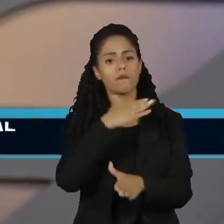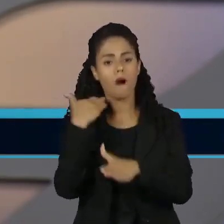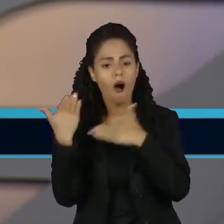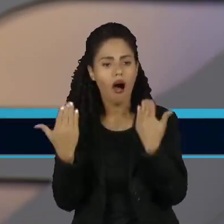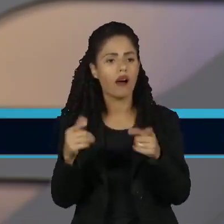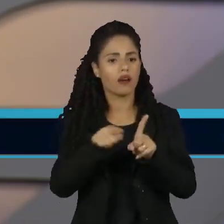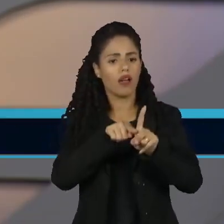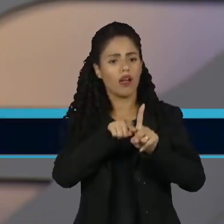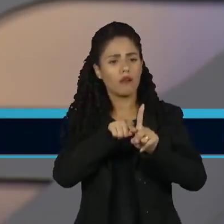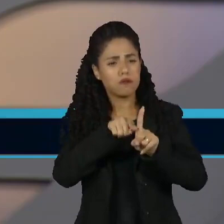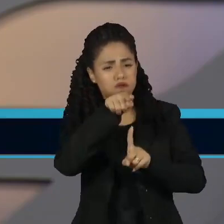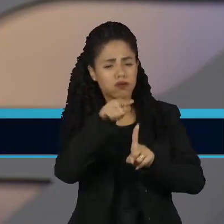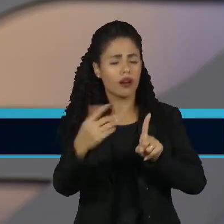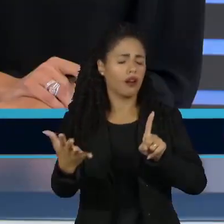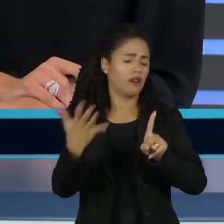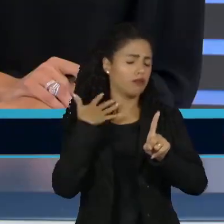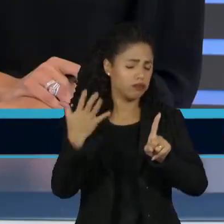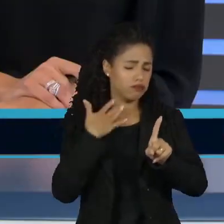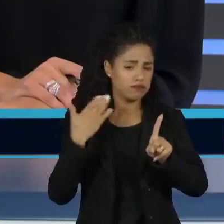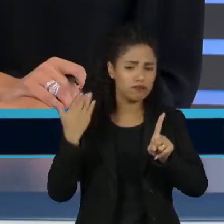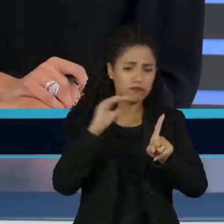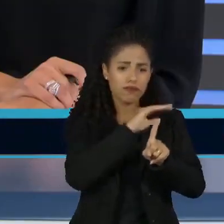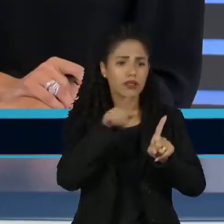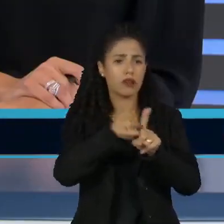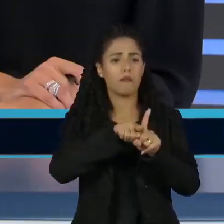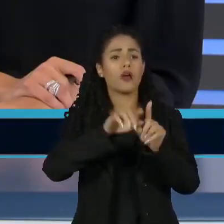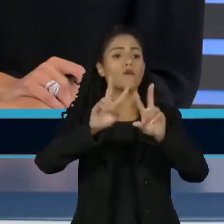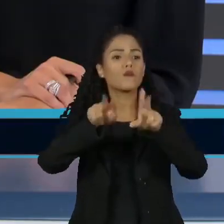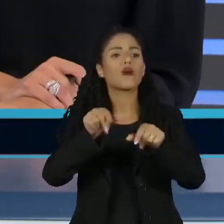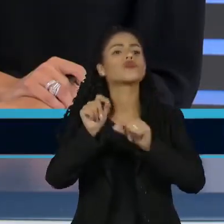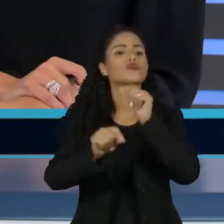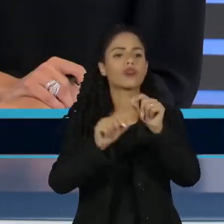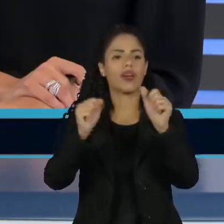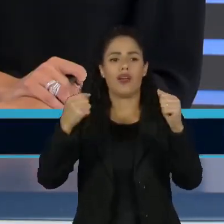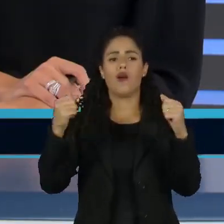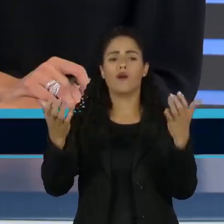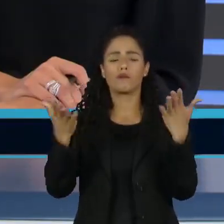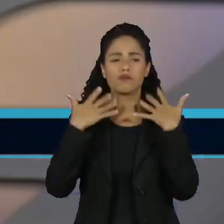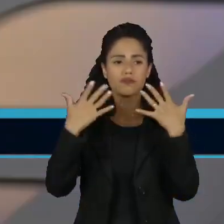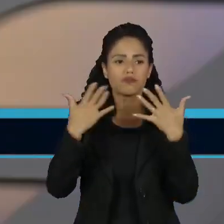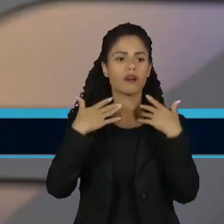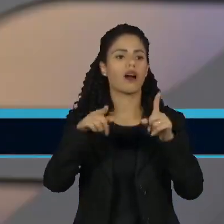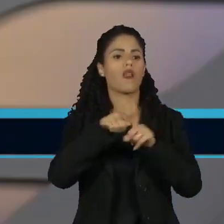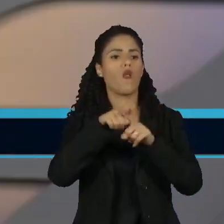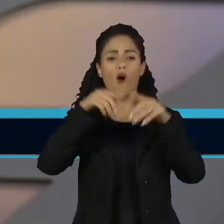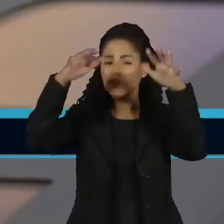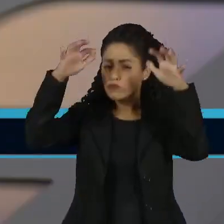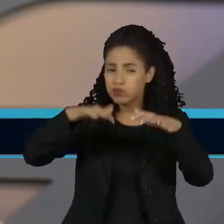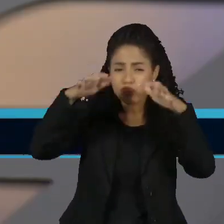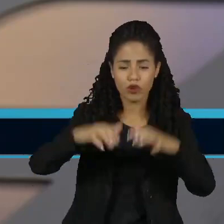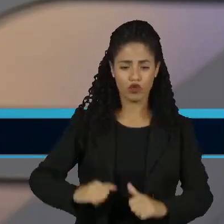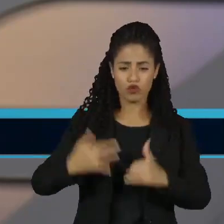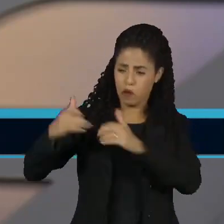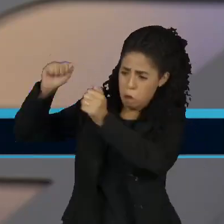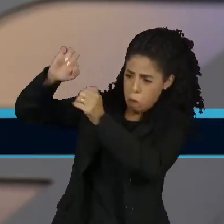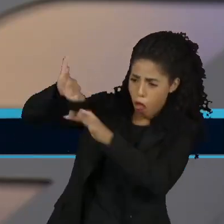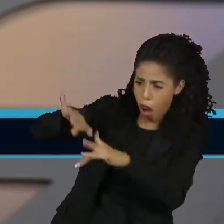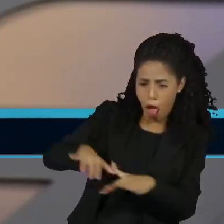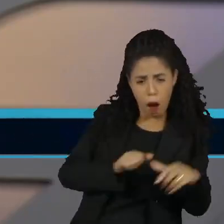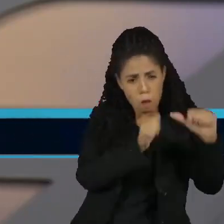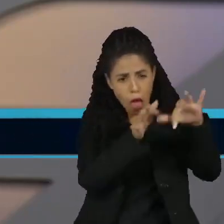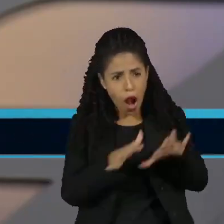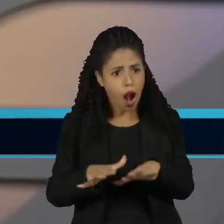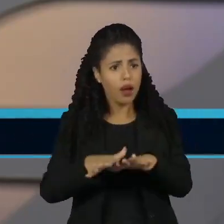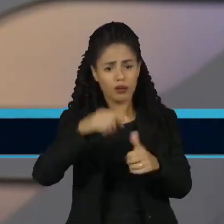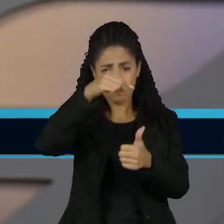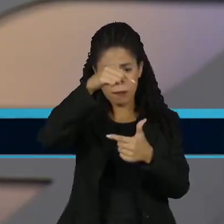com as mortes concretas, os desastres, né? Evidencia um fato que a gente está vivenciando do racismo ambiental, né?